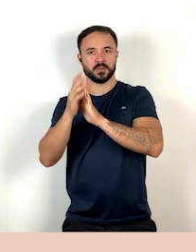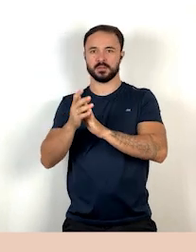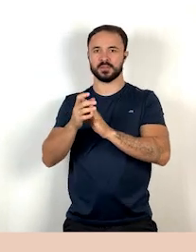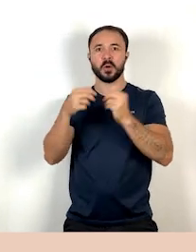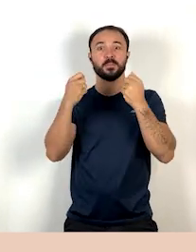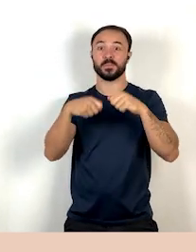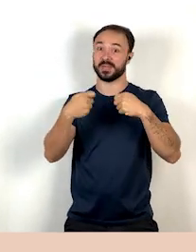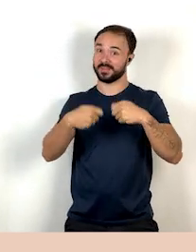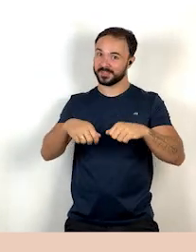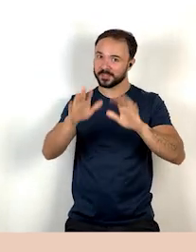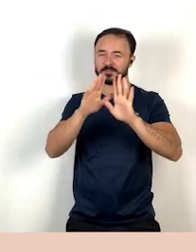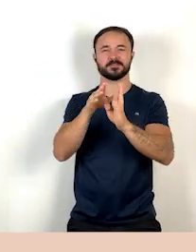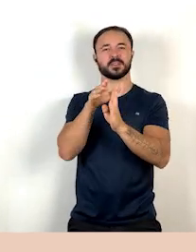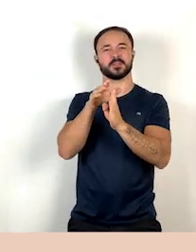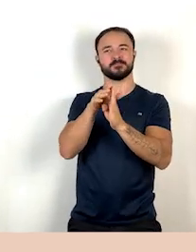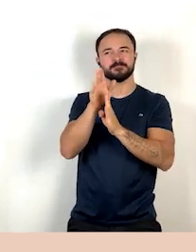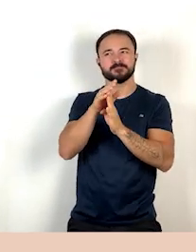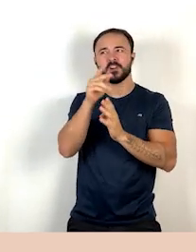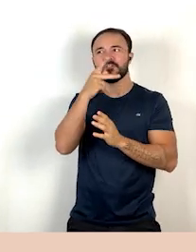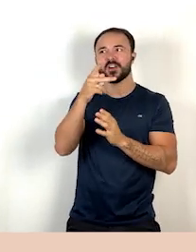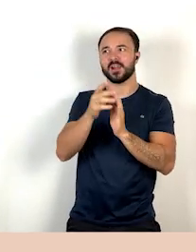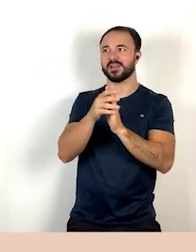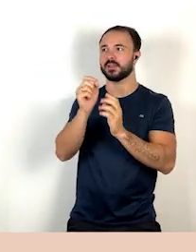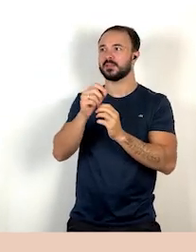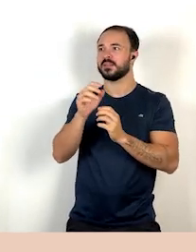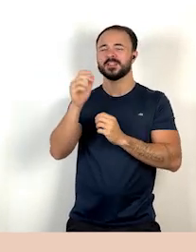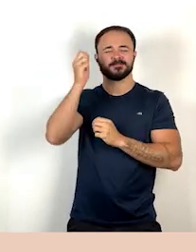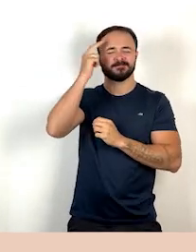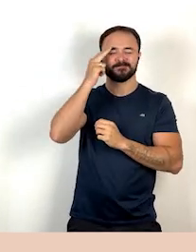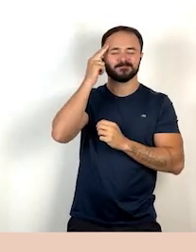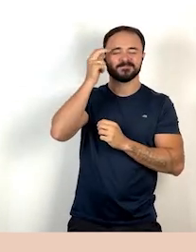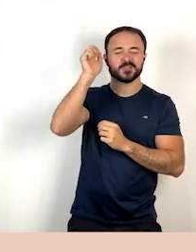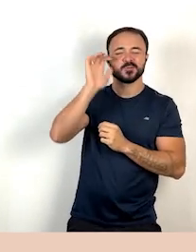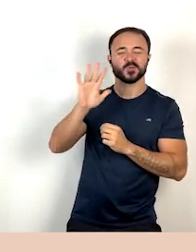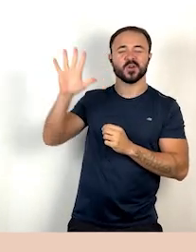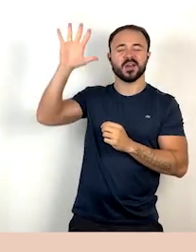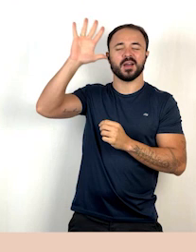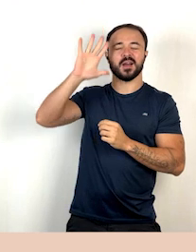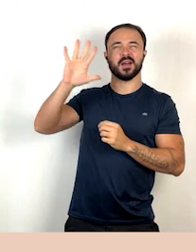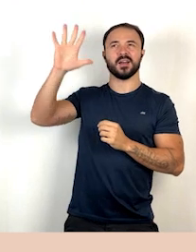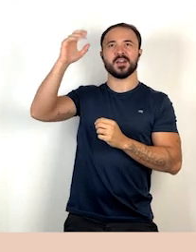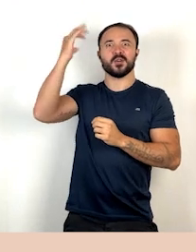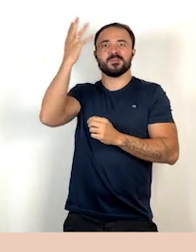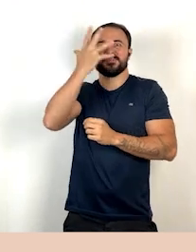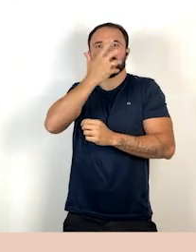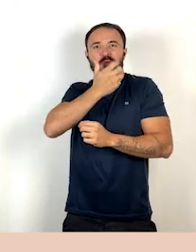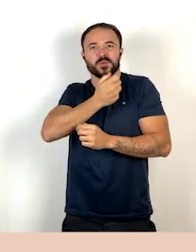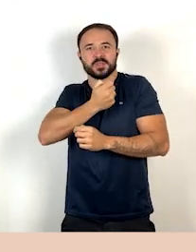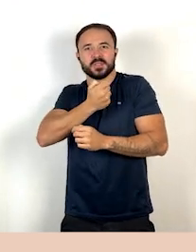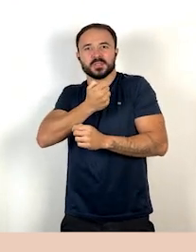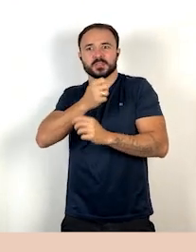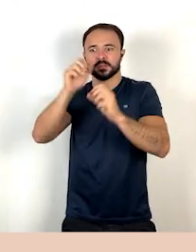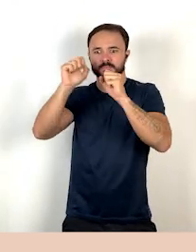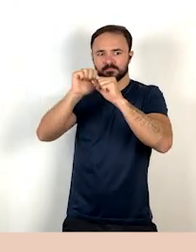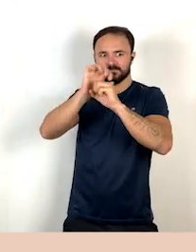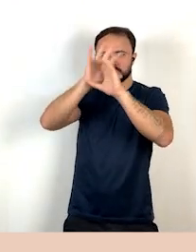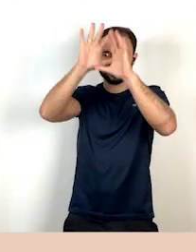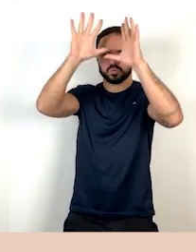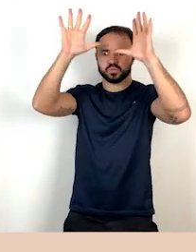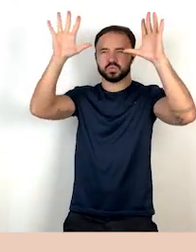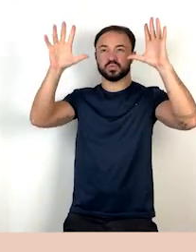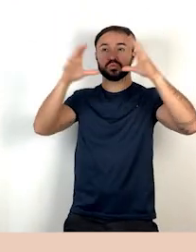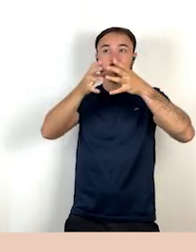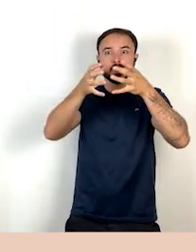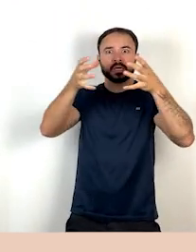Preciso dizer que ele sonhava um sonho bonito quando surgiu a sombra que foi crescendo,